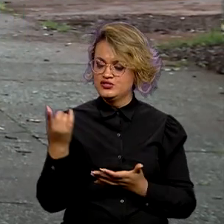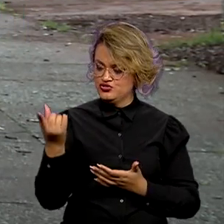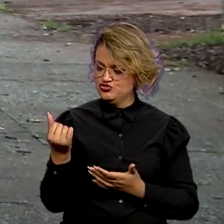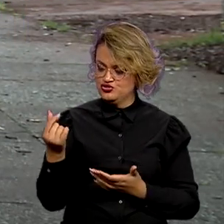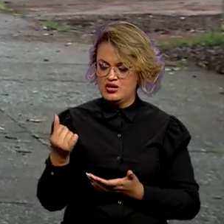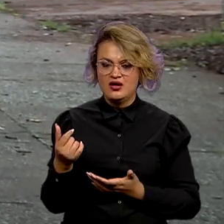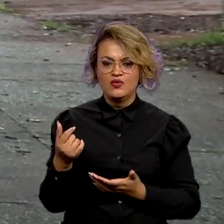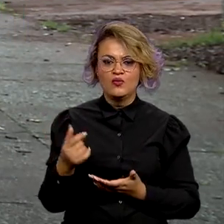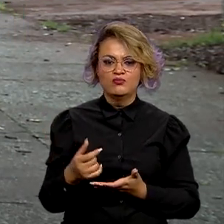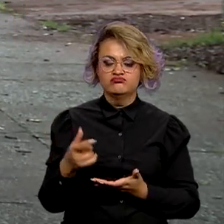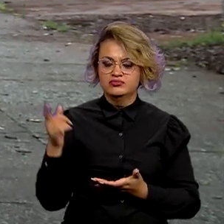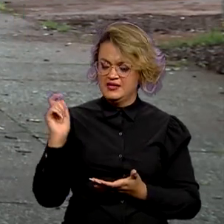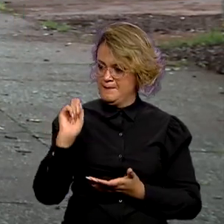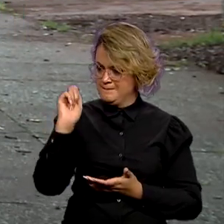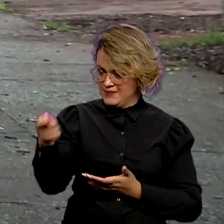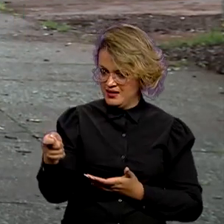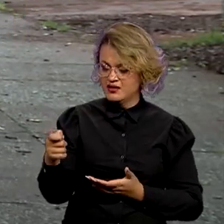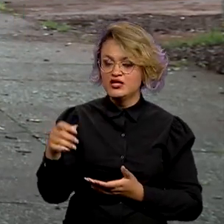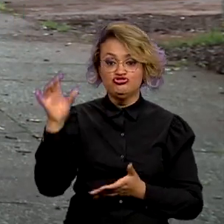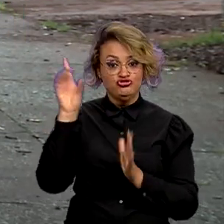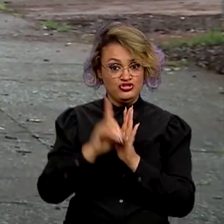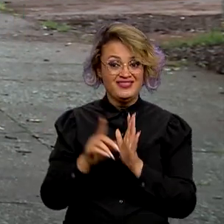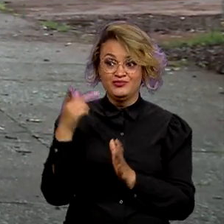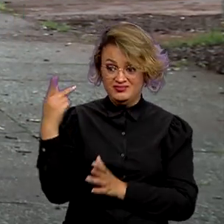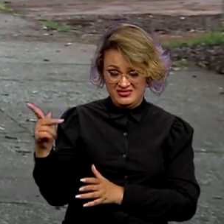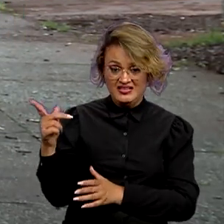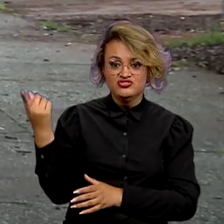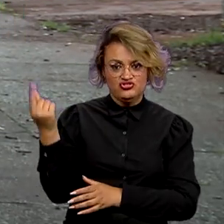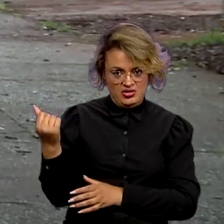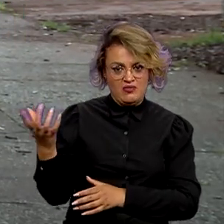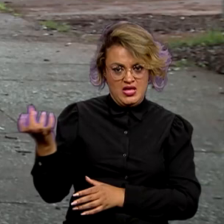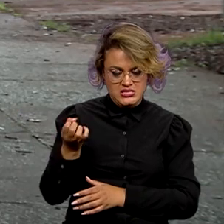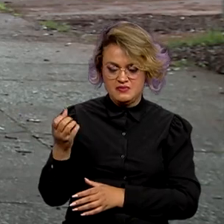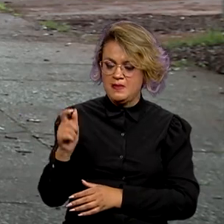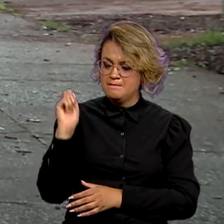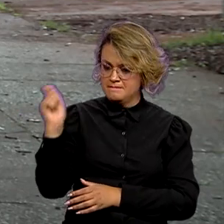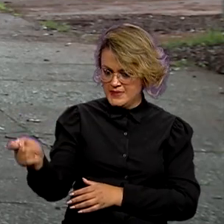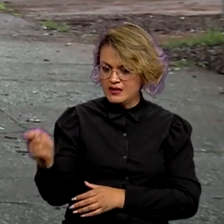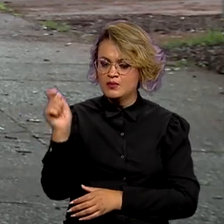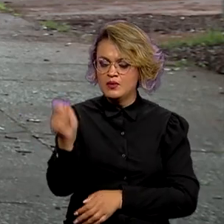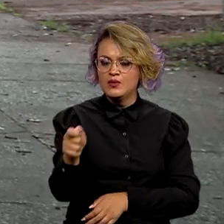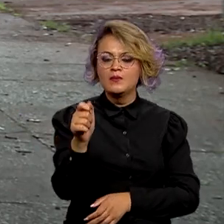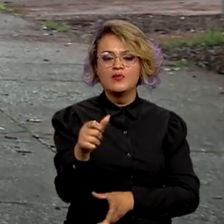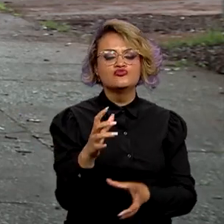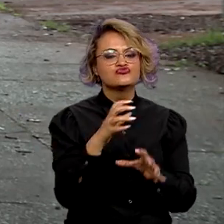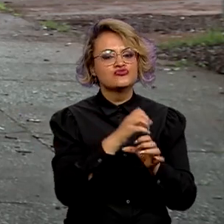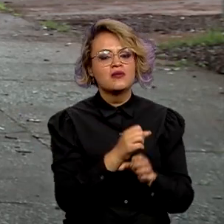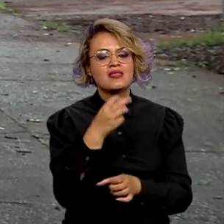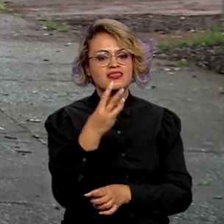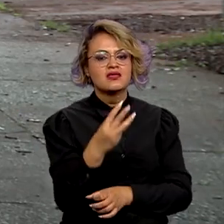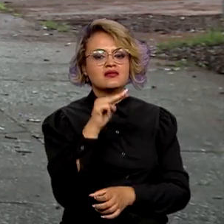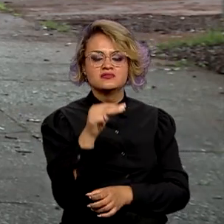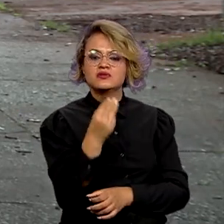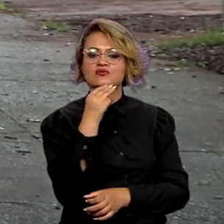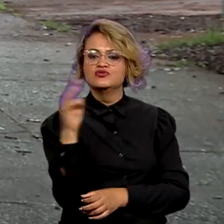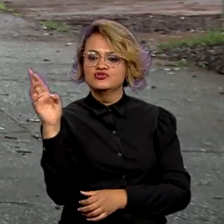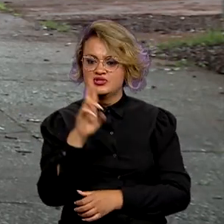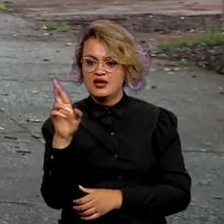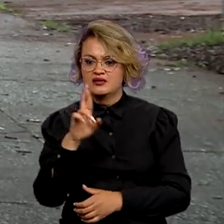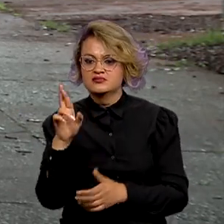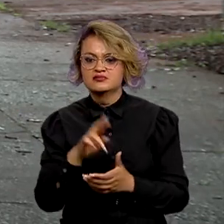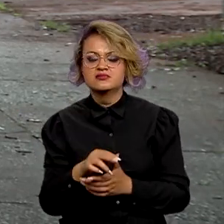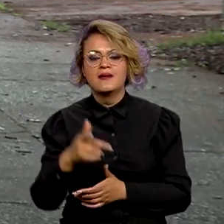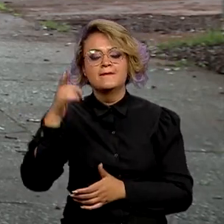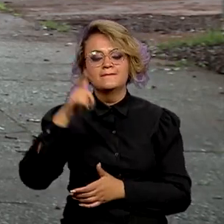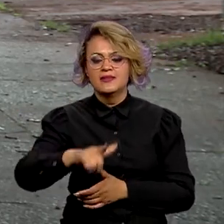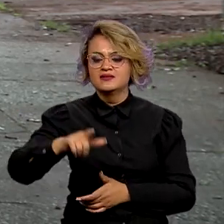recisórias pagas aos trabalhadores libertados em agosto se aproximam dos 3 milhões de reais. Também